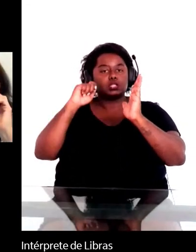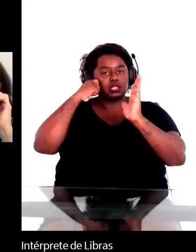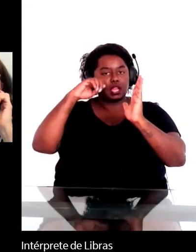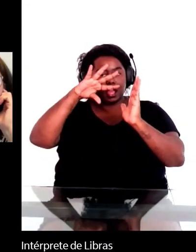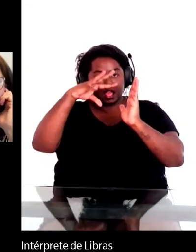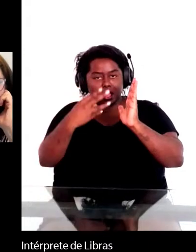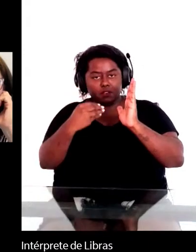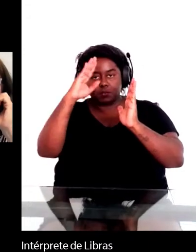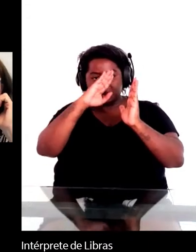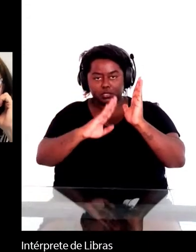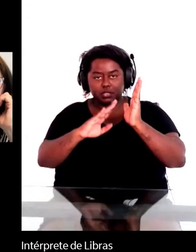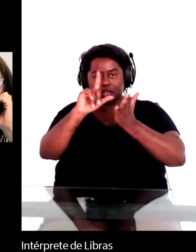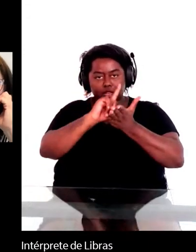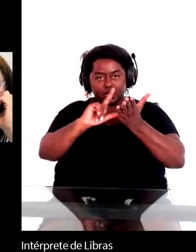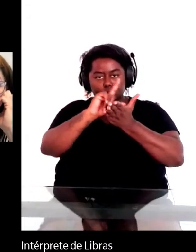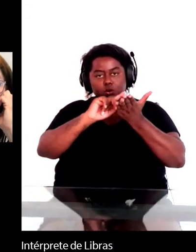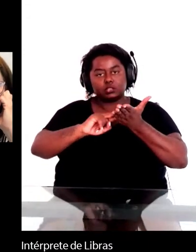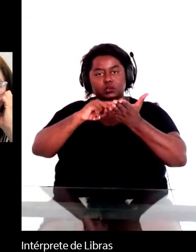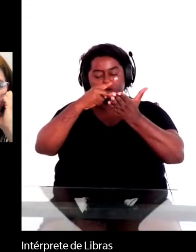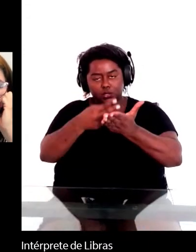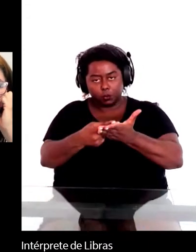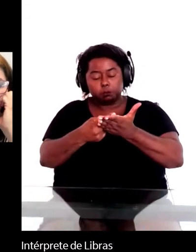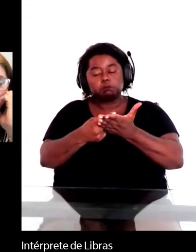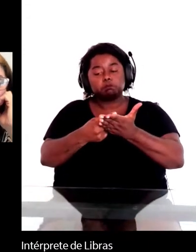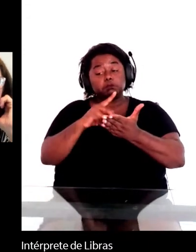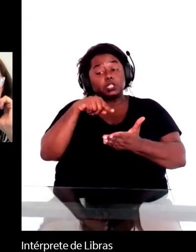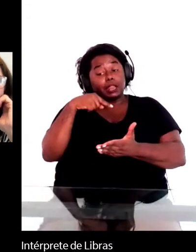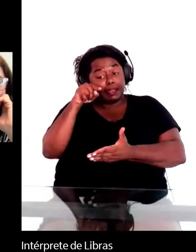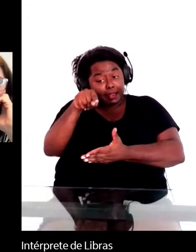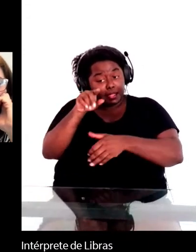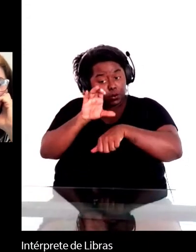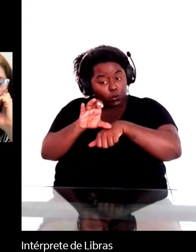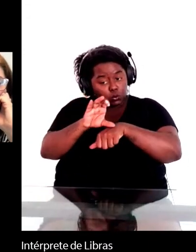Em que nós estudamos autores brasileiros